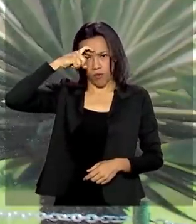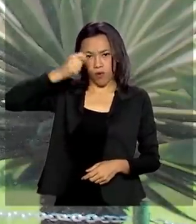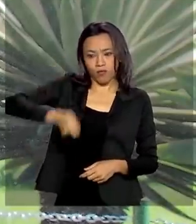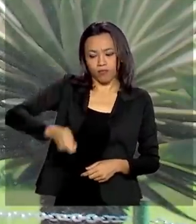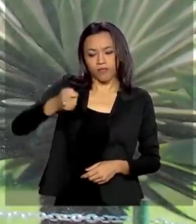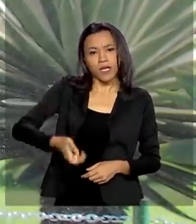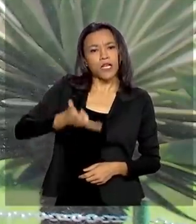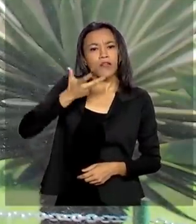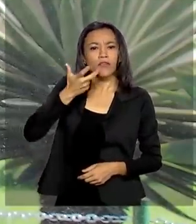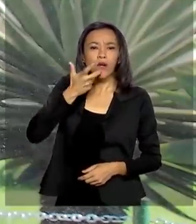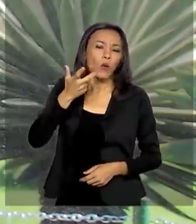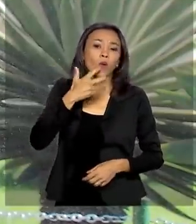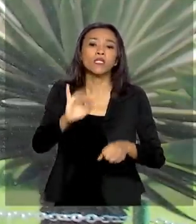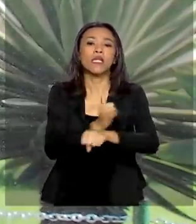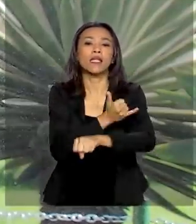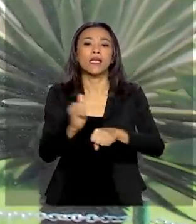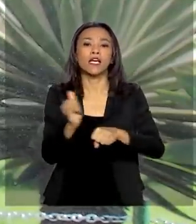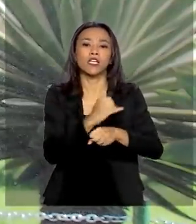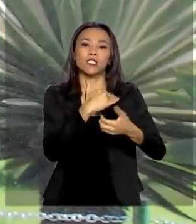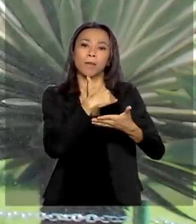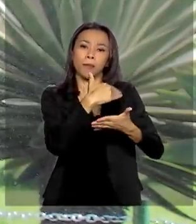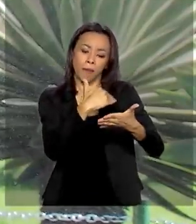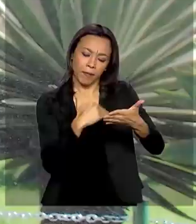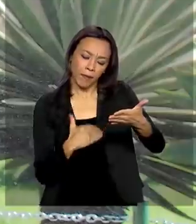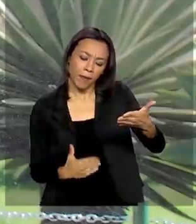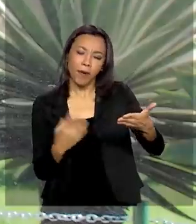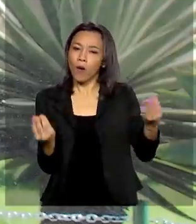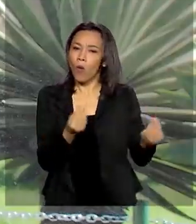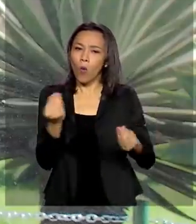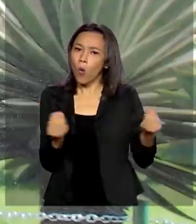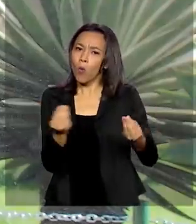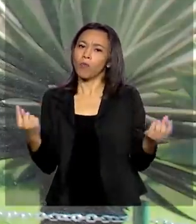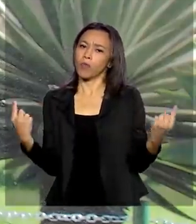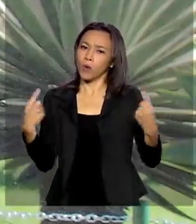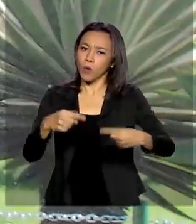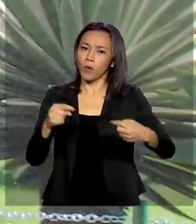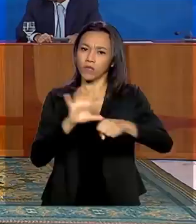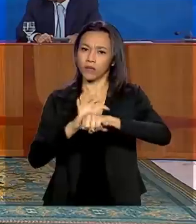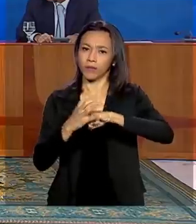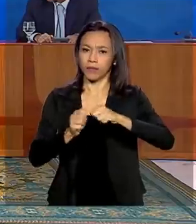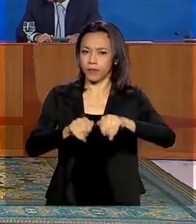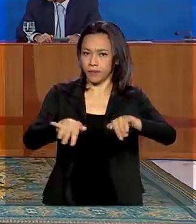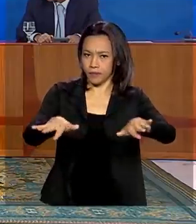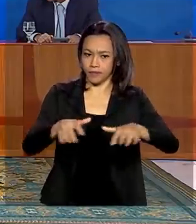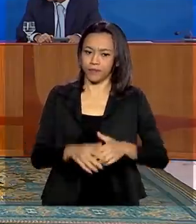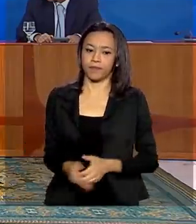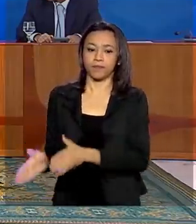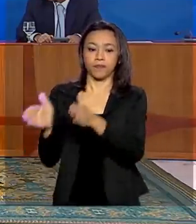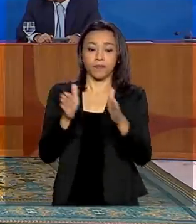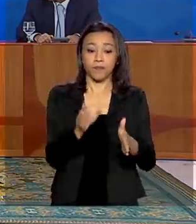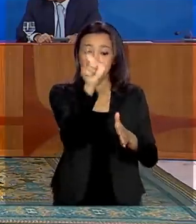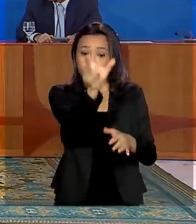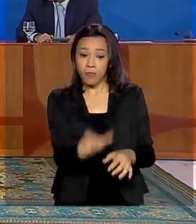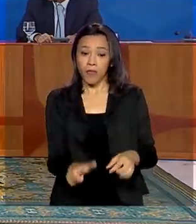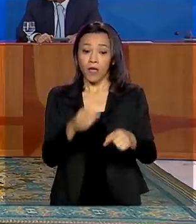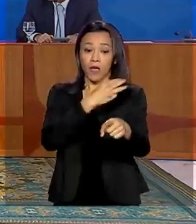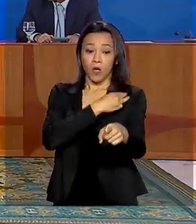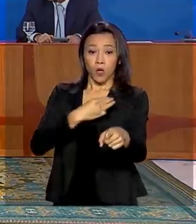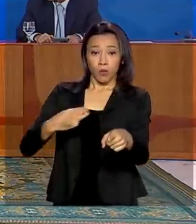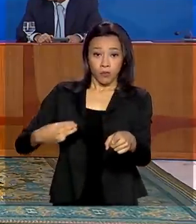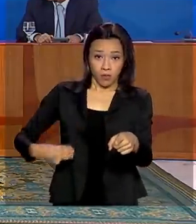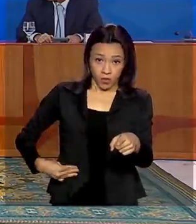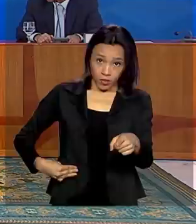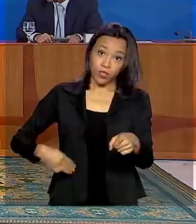medidas da pasta para enfrentar essa pandemia no país. Confira aí na reportagem. O ministro Sérgio Moro afirmou que a